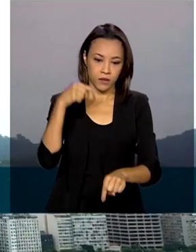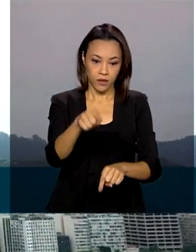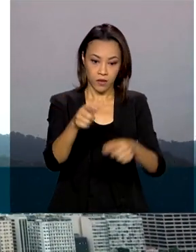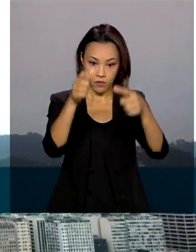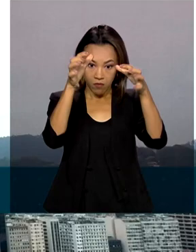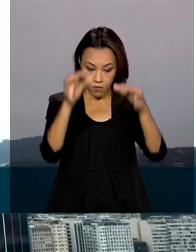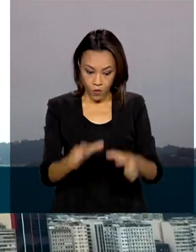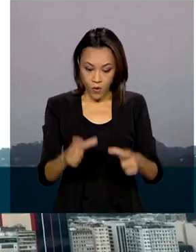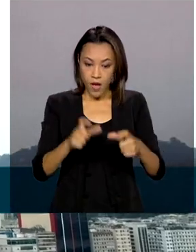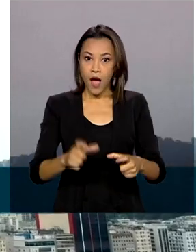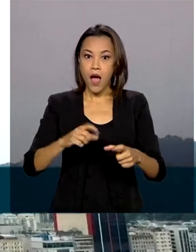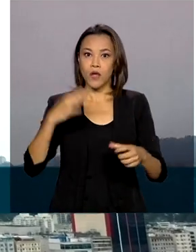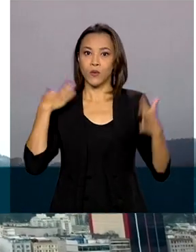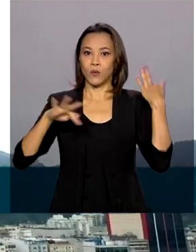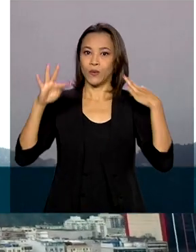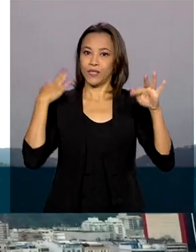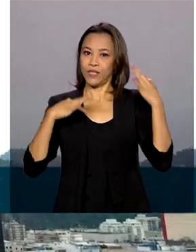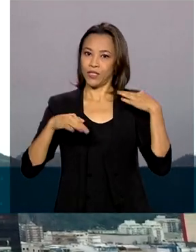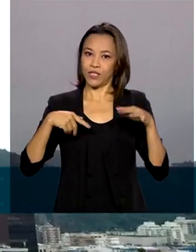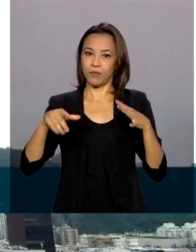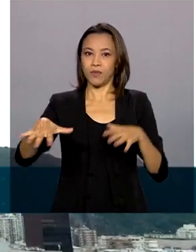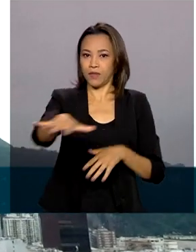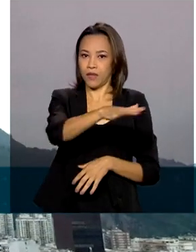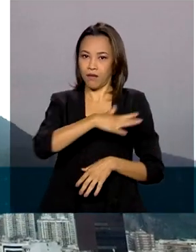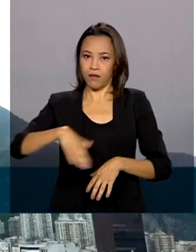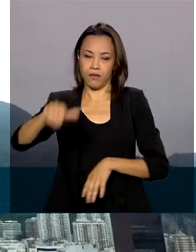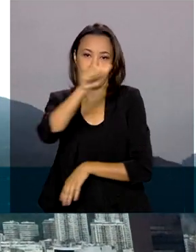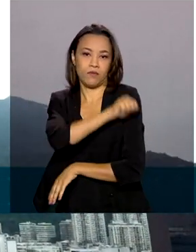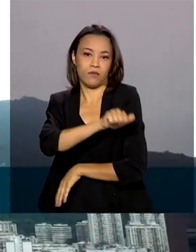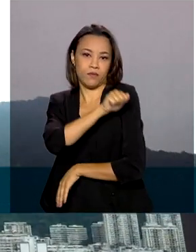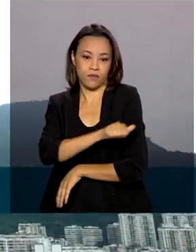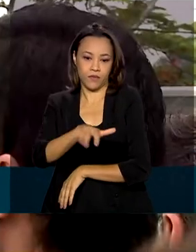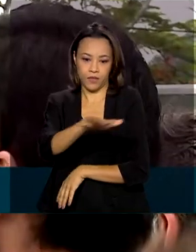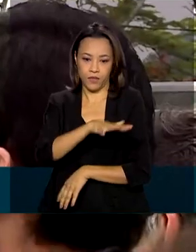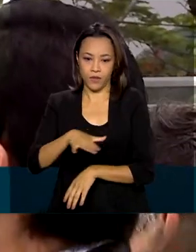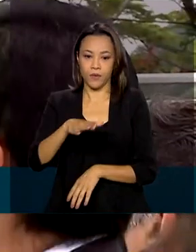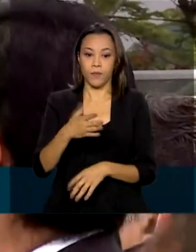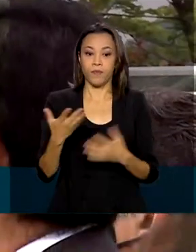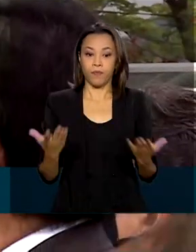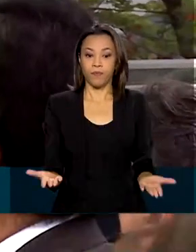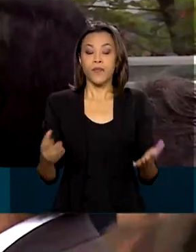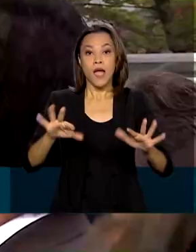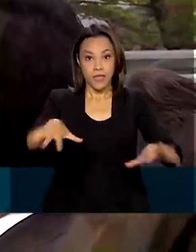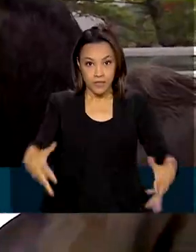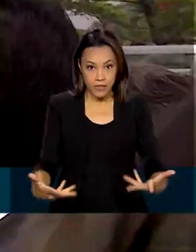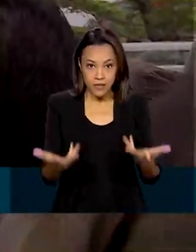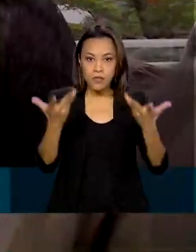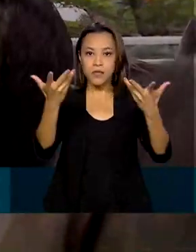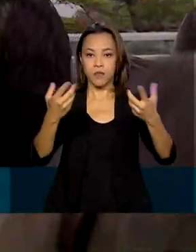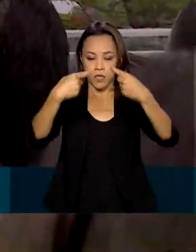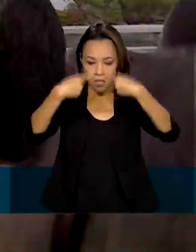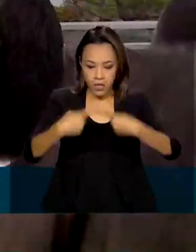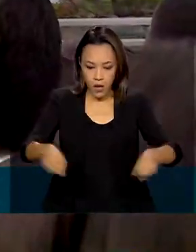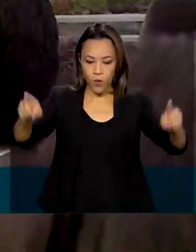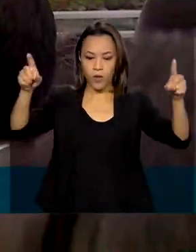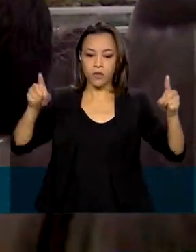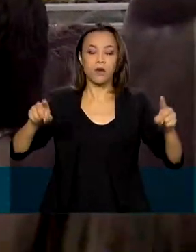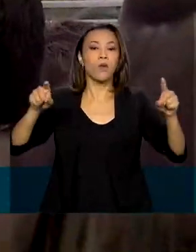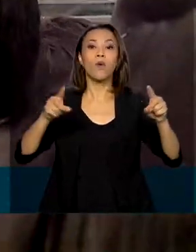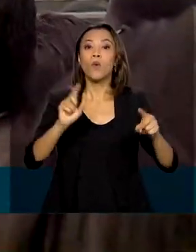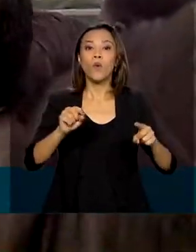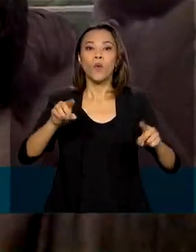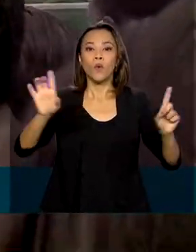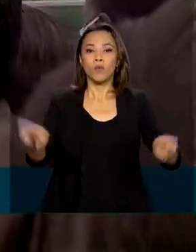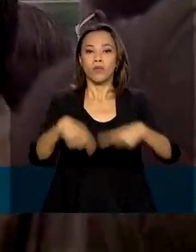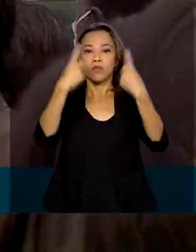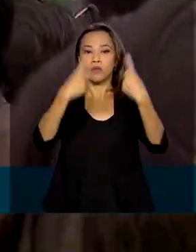um ponto turístico que fica em Botafogo, na zona sul do Rio de Janeiro. A cerimônia de inauguração começou com o